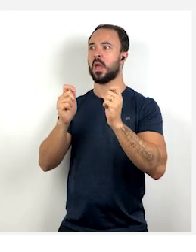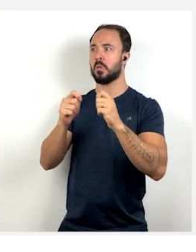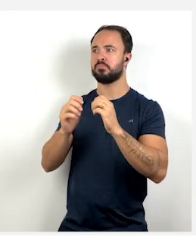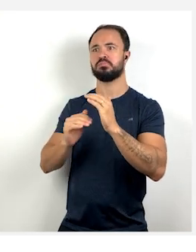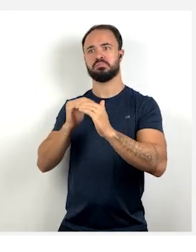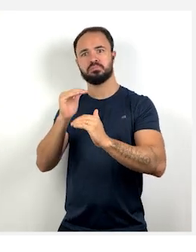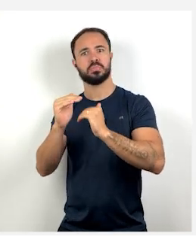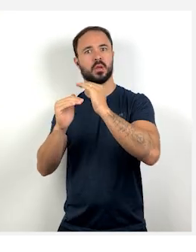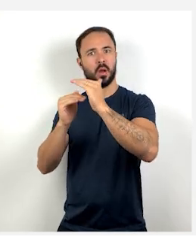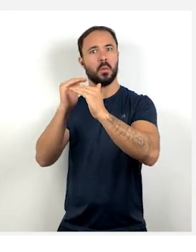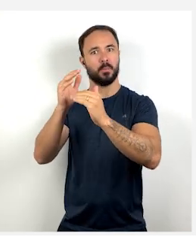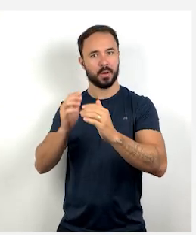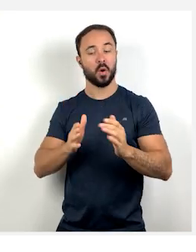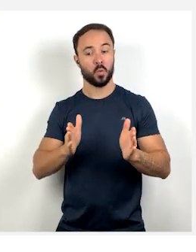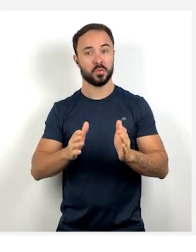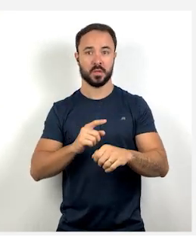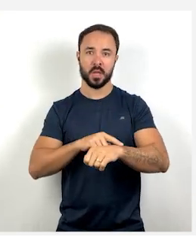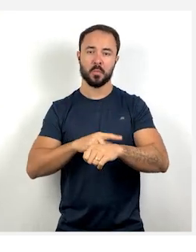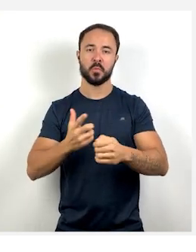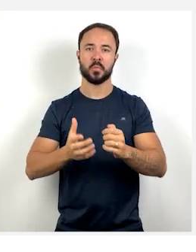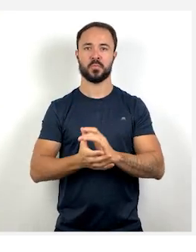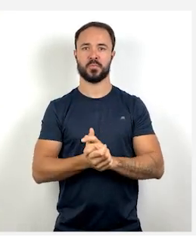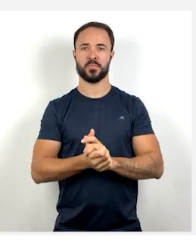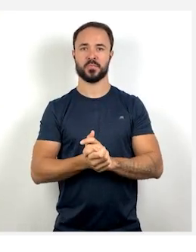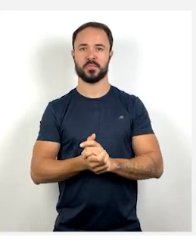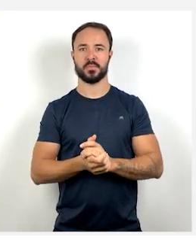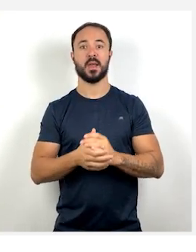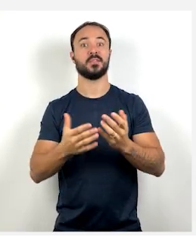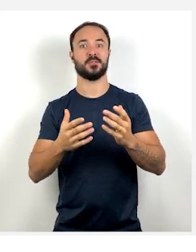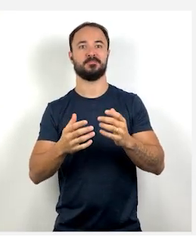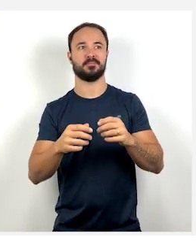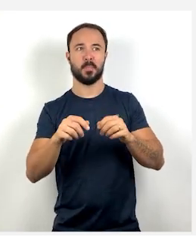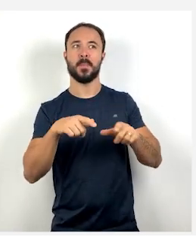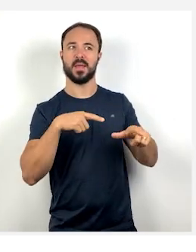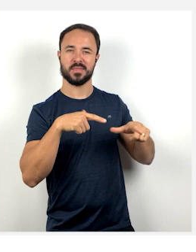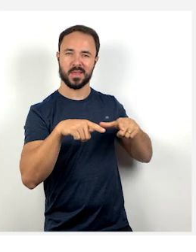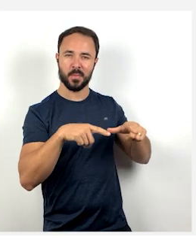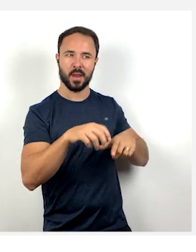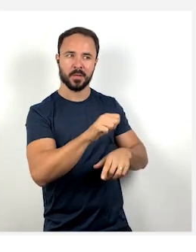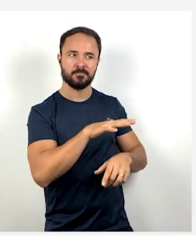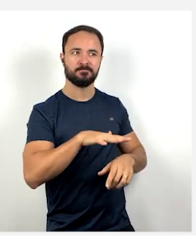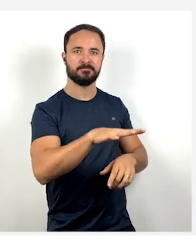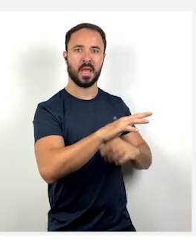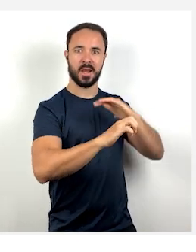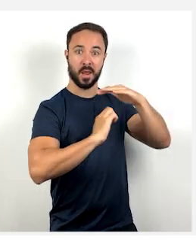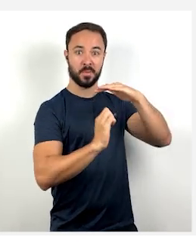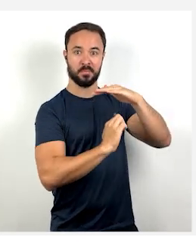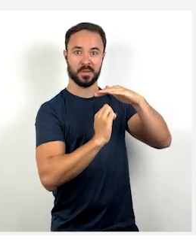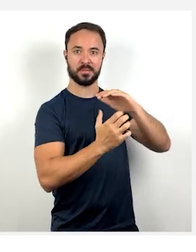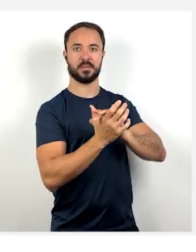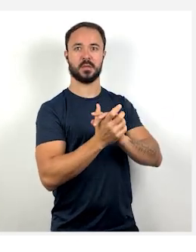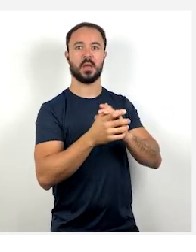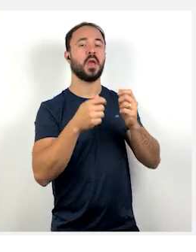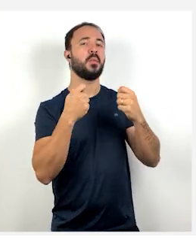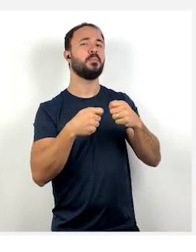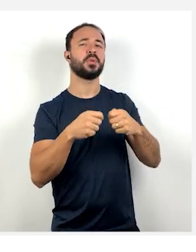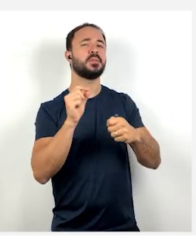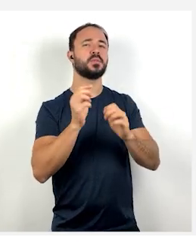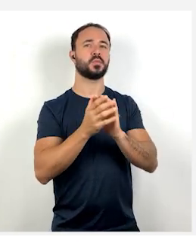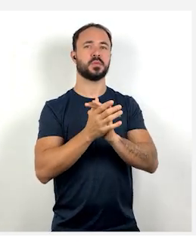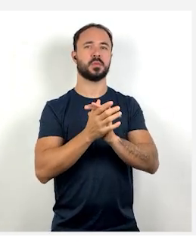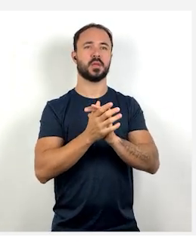no setor secundário, para trabalhar nas indústrias, as pessoas precisam de qualificações específicas